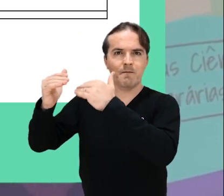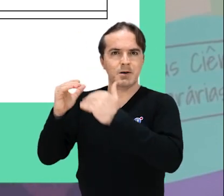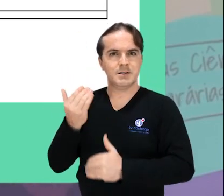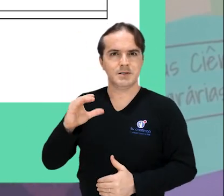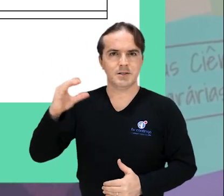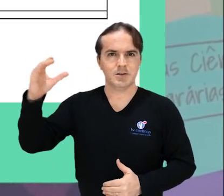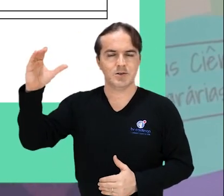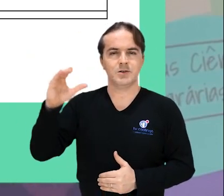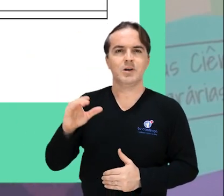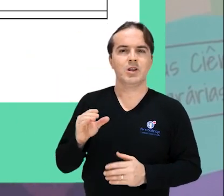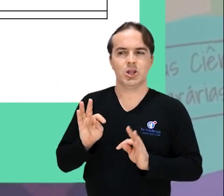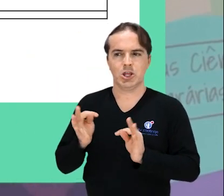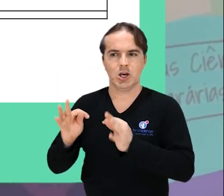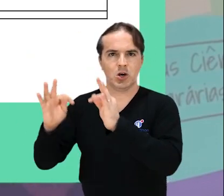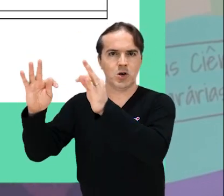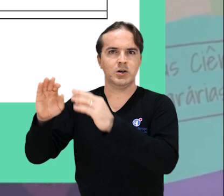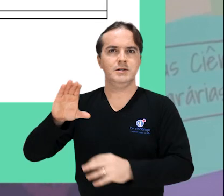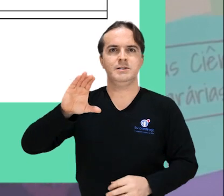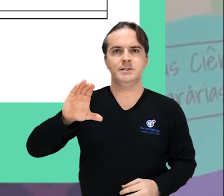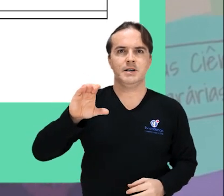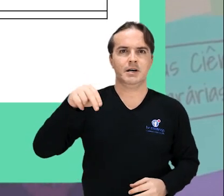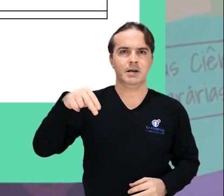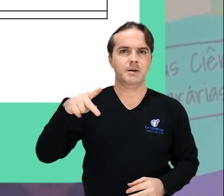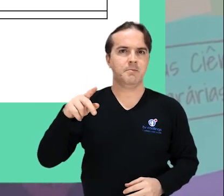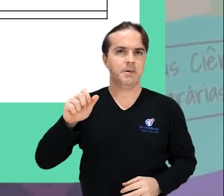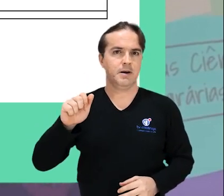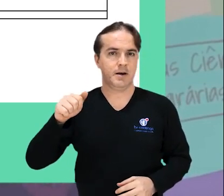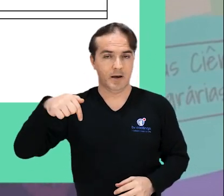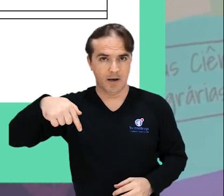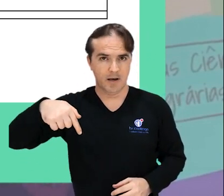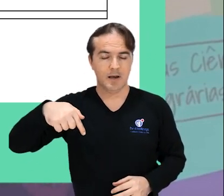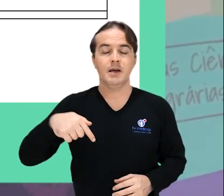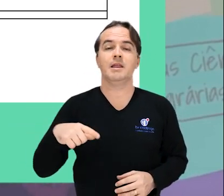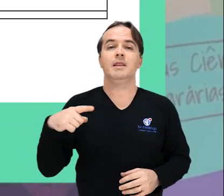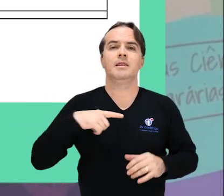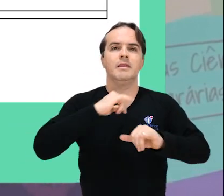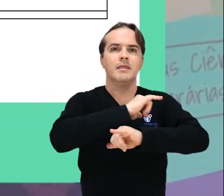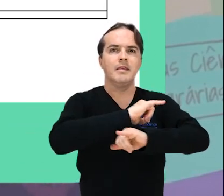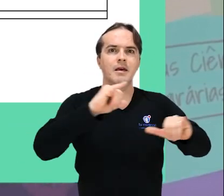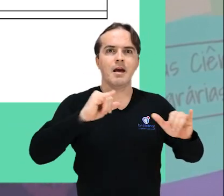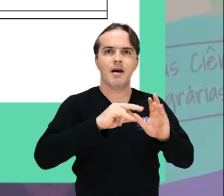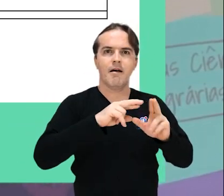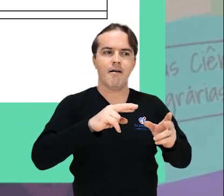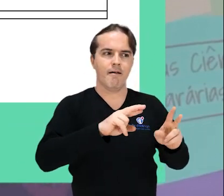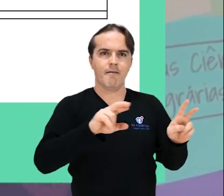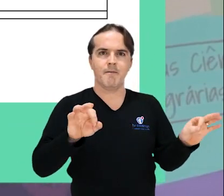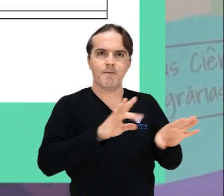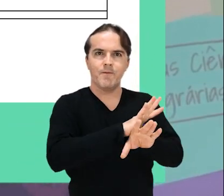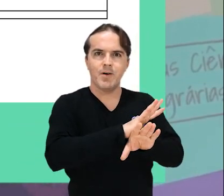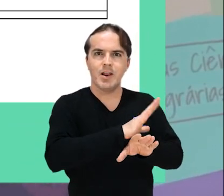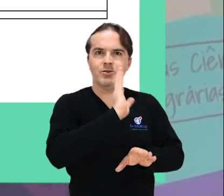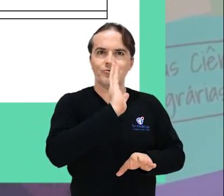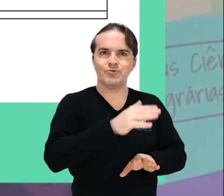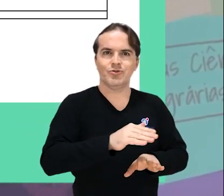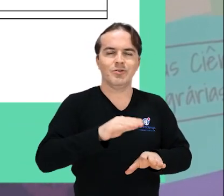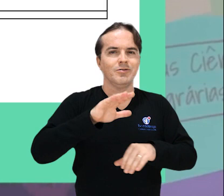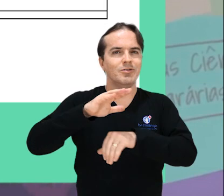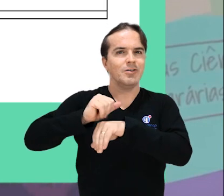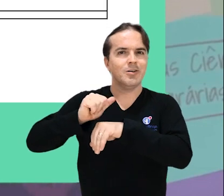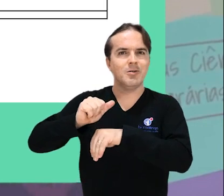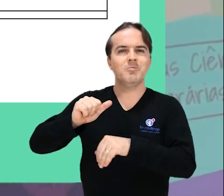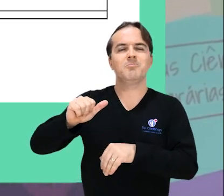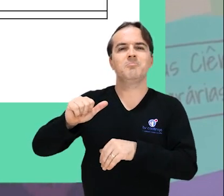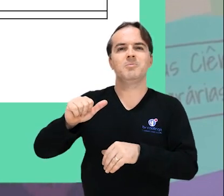Científico e Tecnológico, o CNPq, divulgou o resultado final da chamada de número